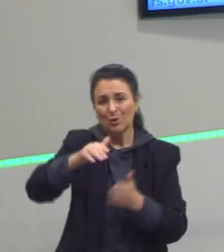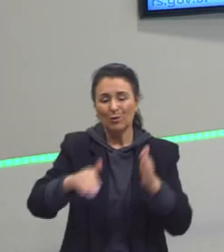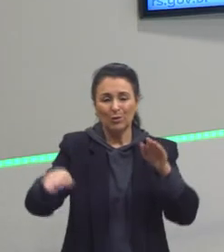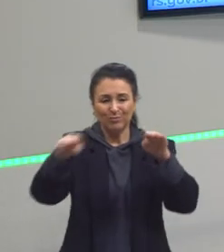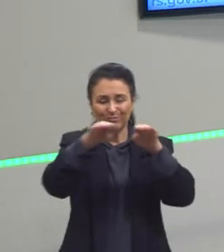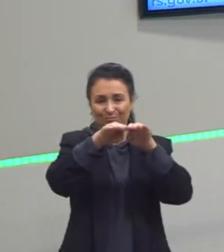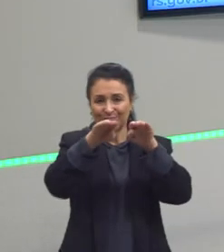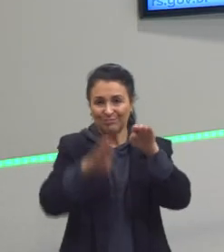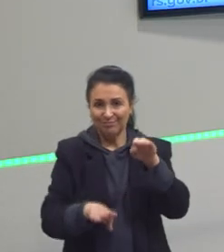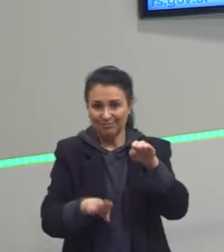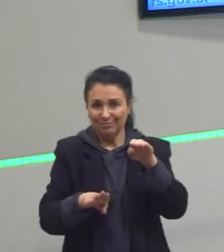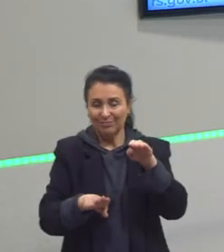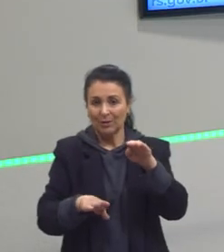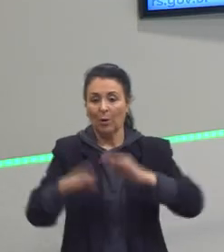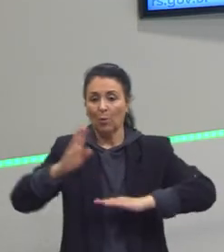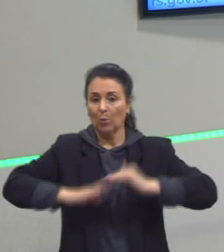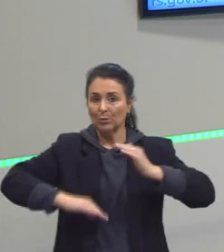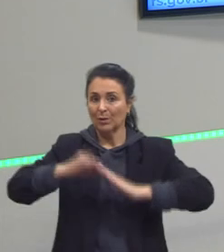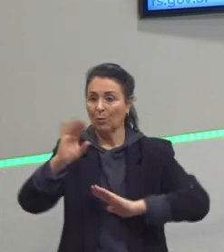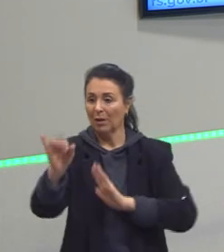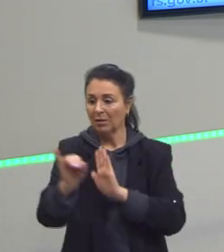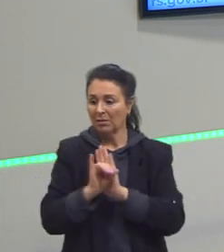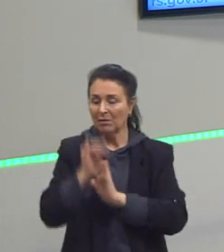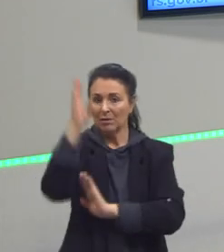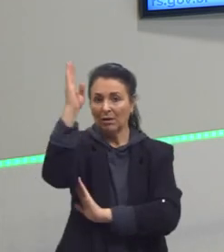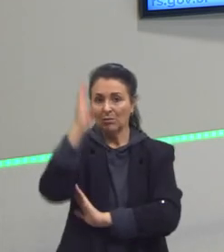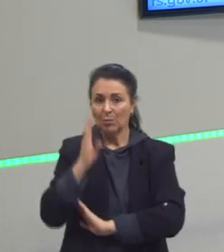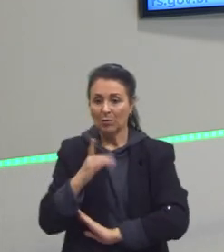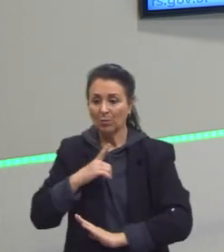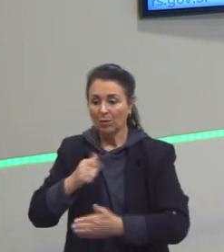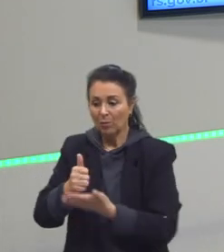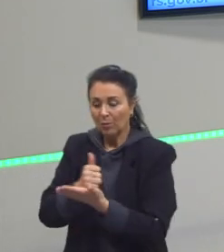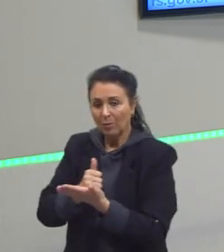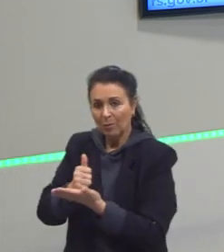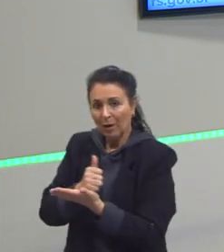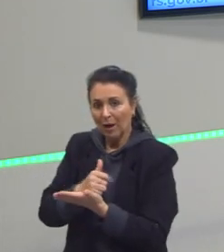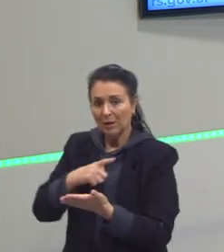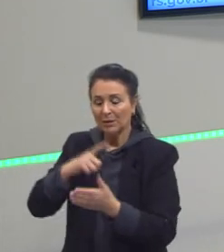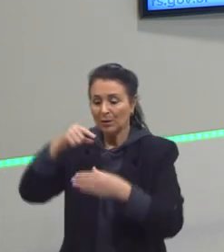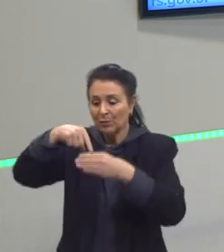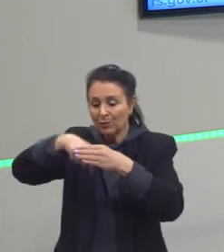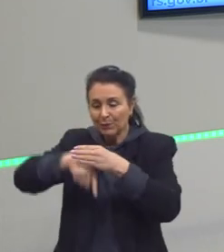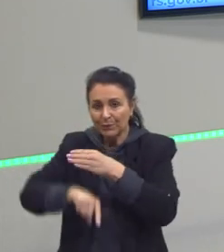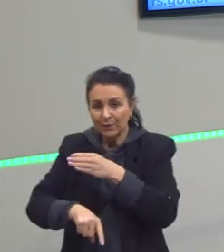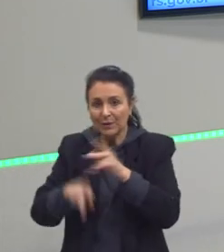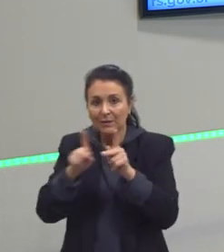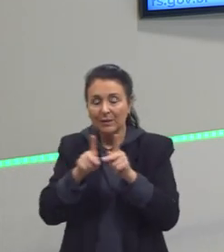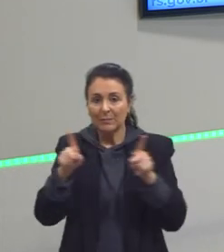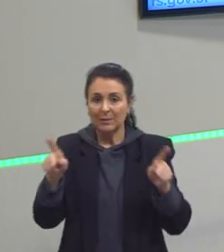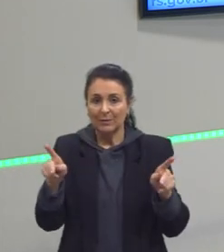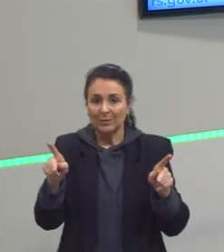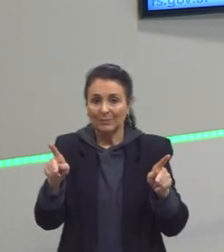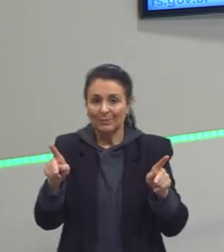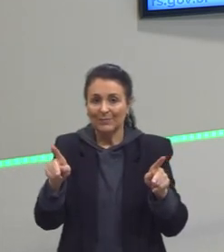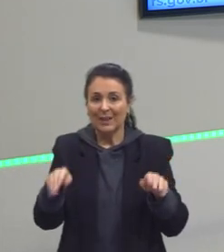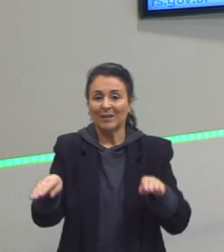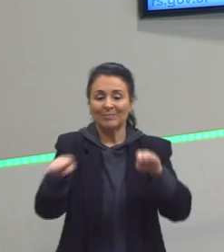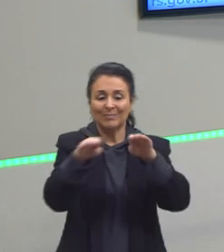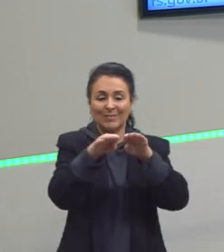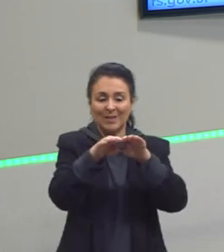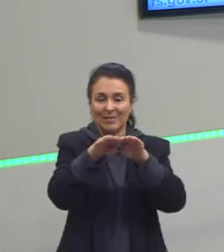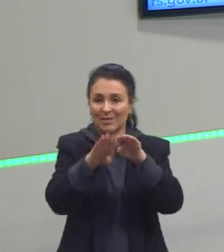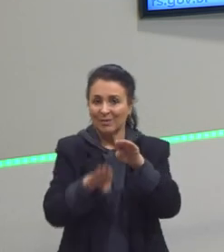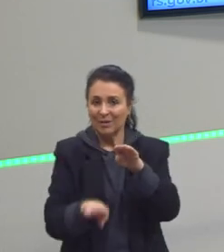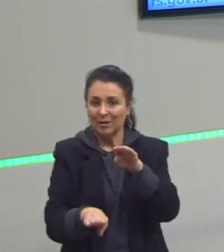nossa identidade brasileira está muito baseada, está muito fundamentada nesses períodos, na desigualdade,